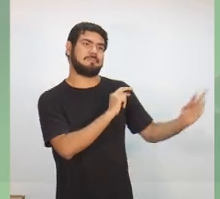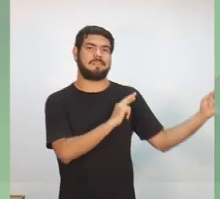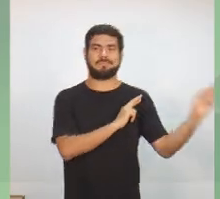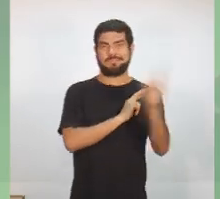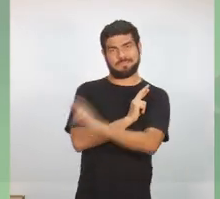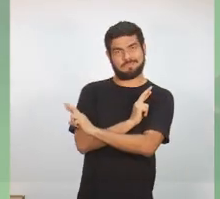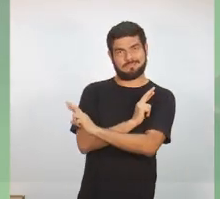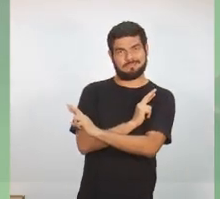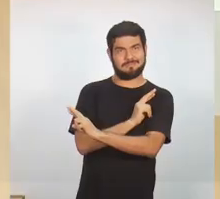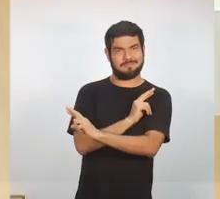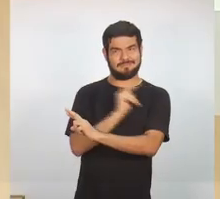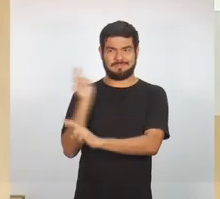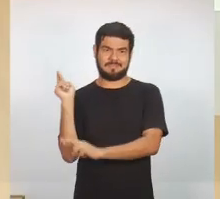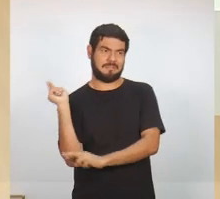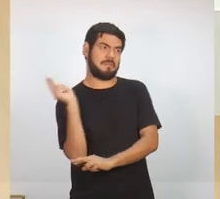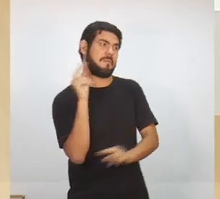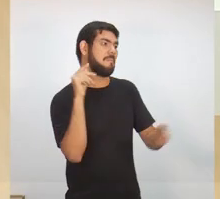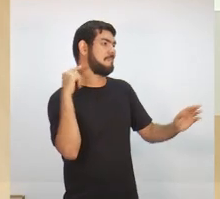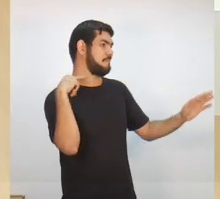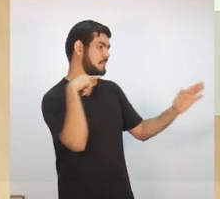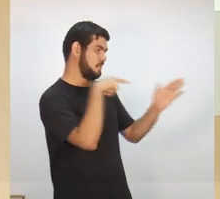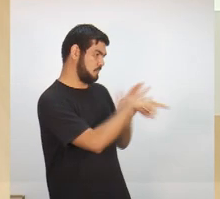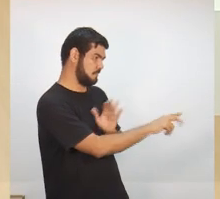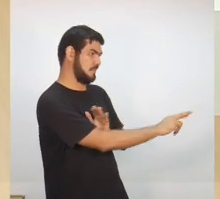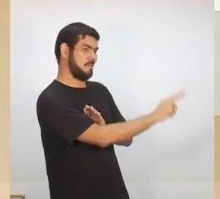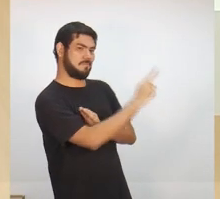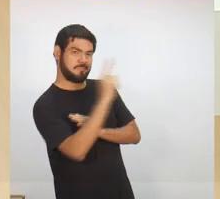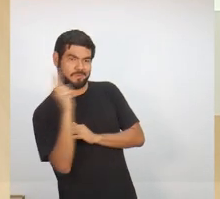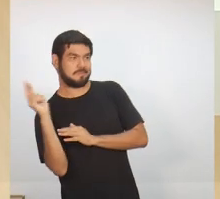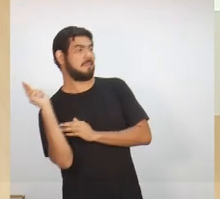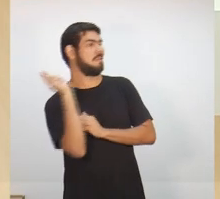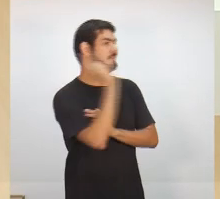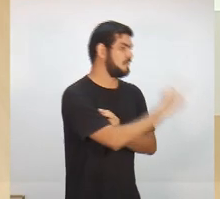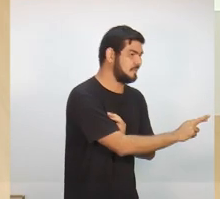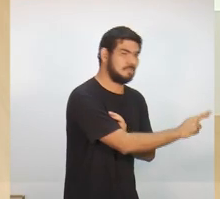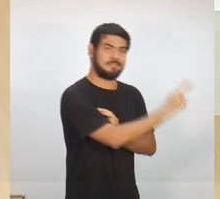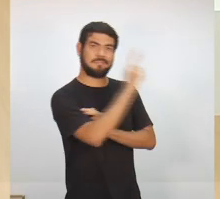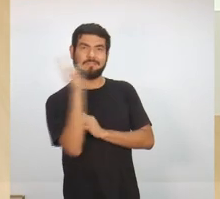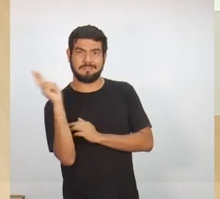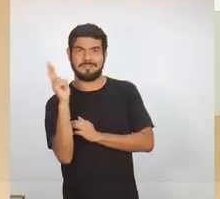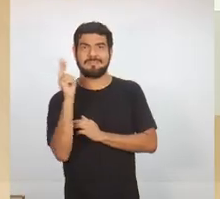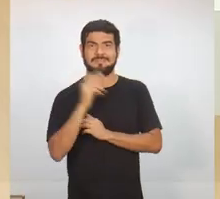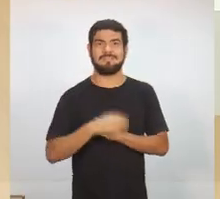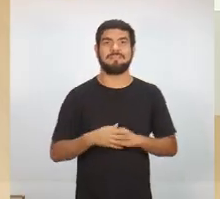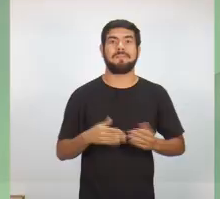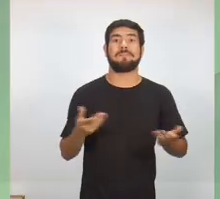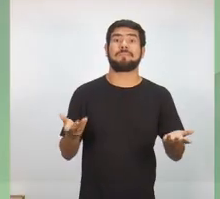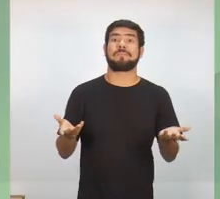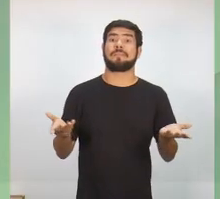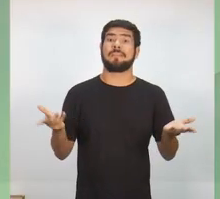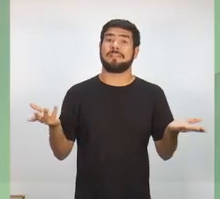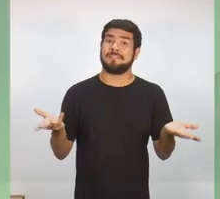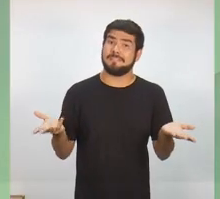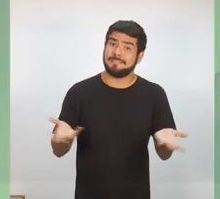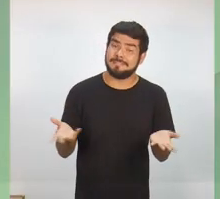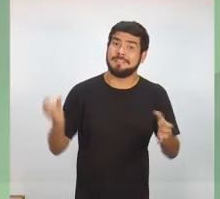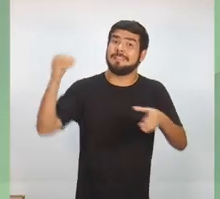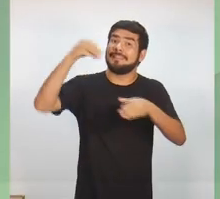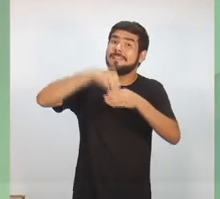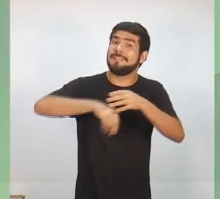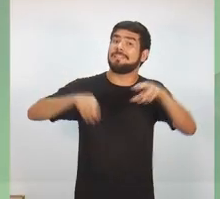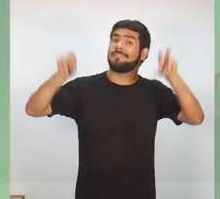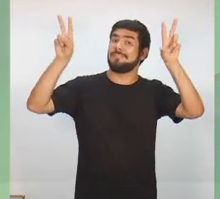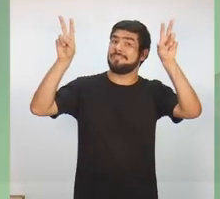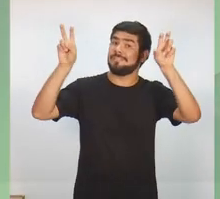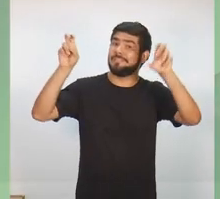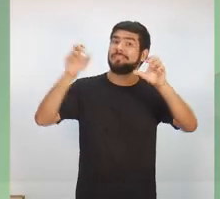que todos os candidatos podem fazer a pergunta livre, mas sempre dentro do tema de segurança pública, que